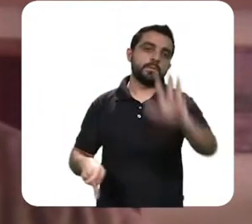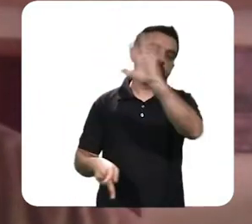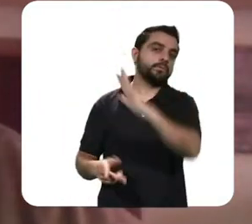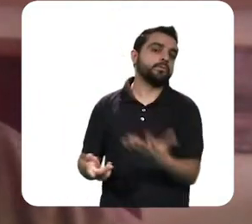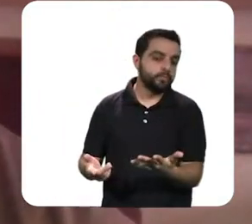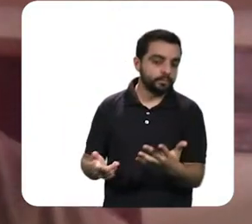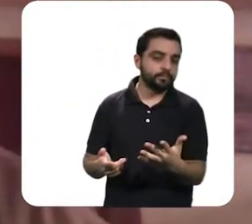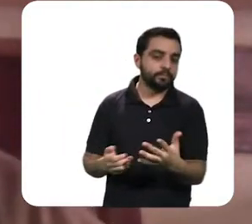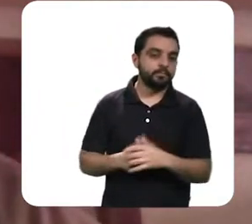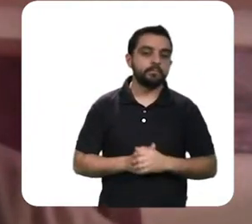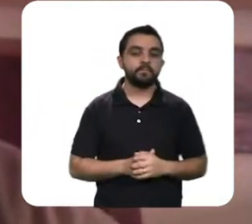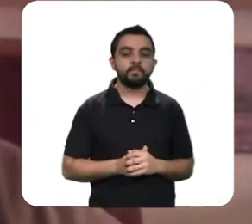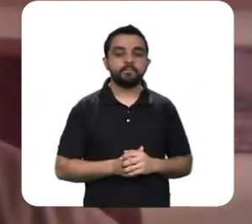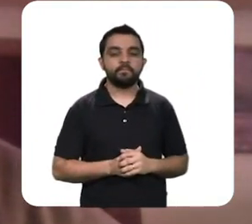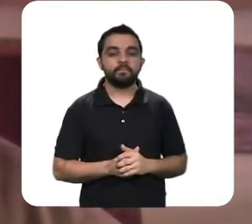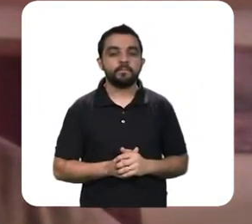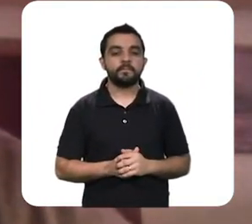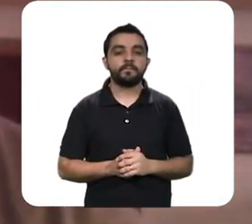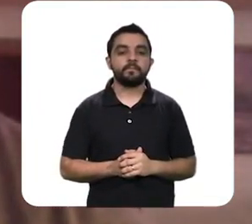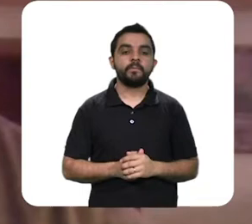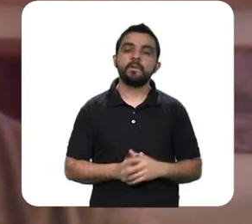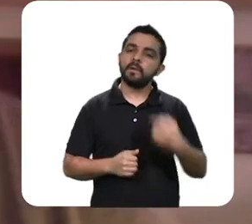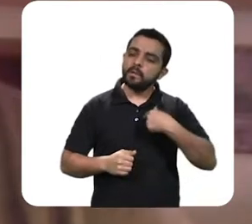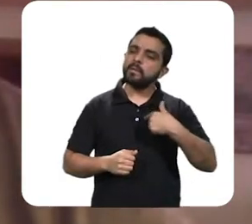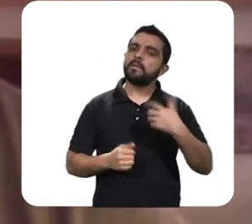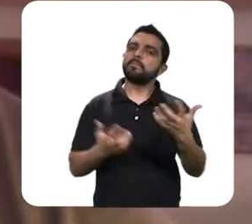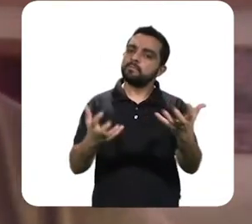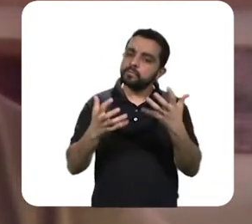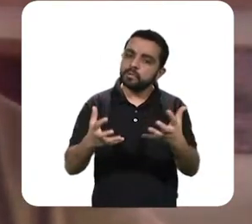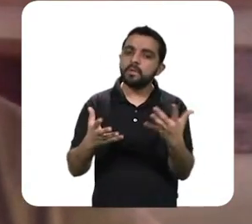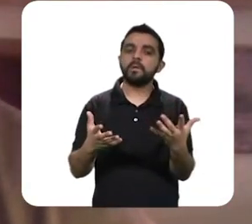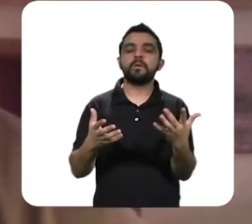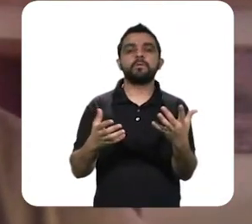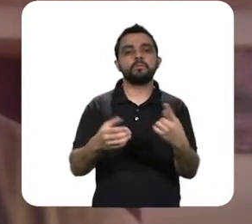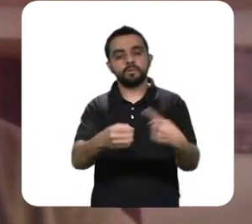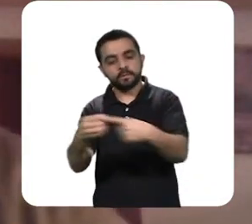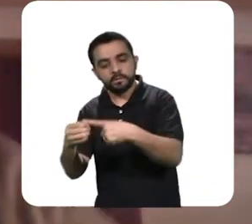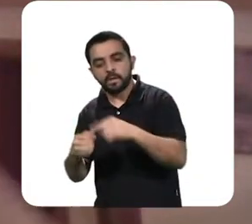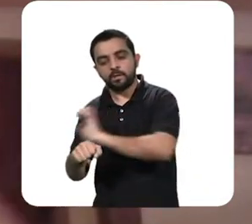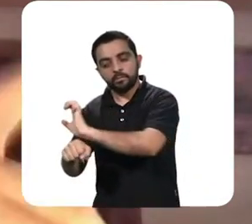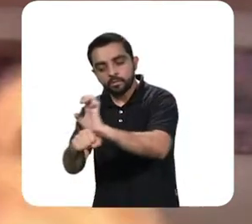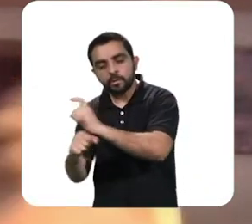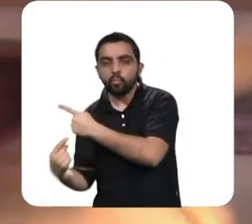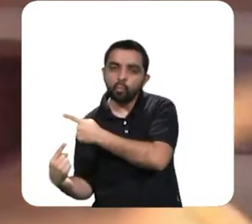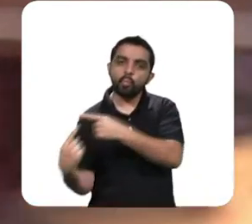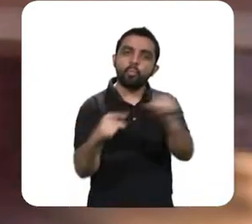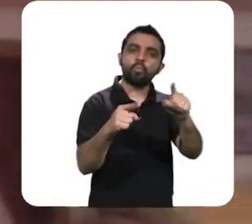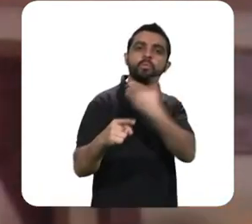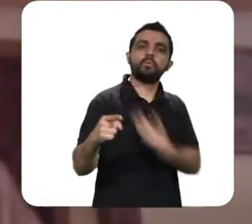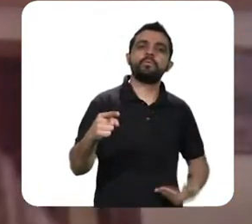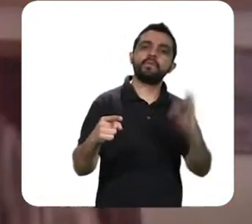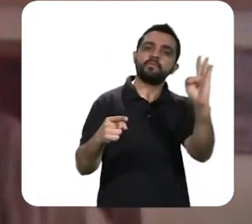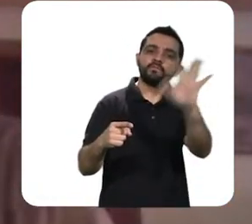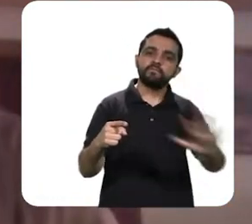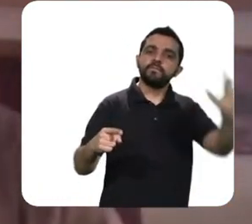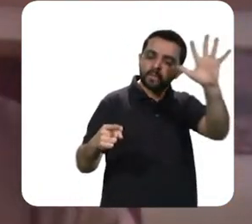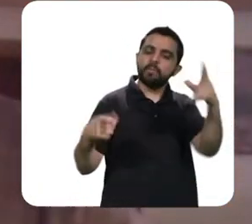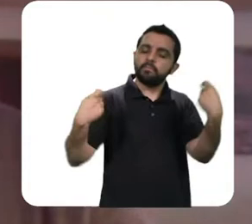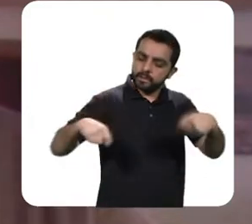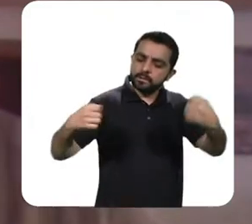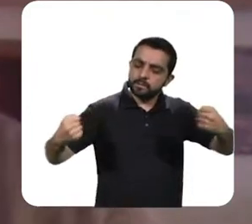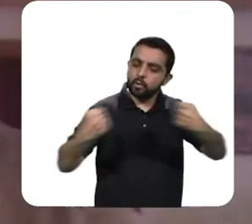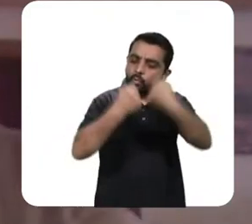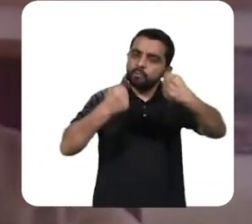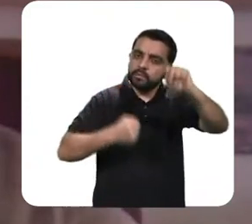ficar infeliz com esse desfecho torço para que o confronto entre estados e municípios da presidência da república se resolva como já está se